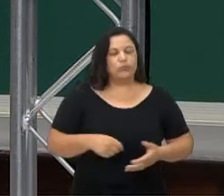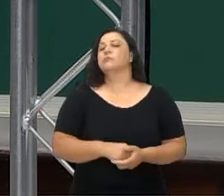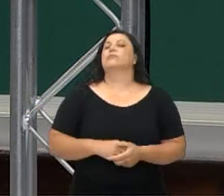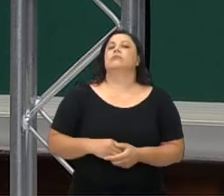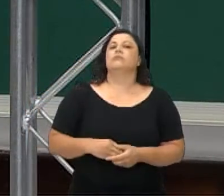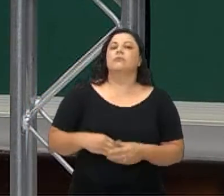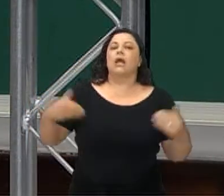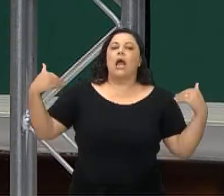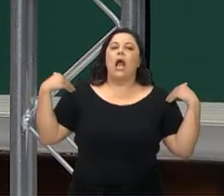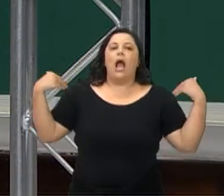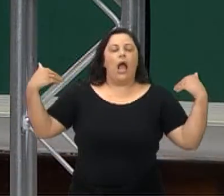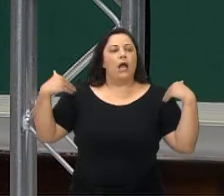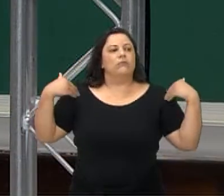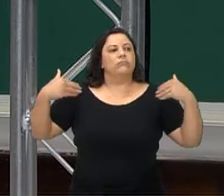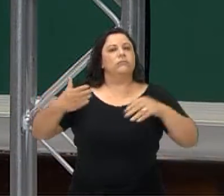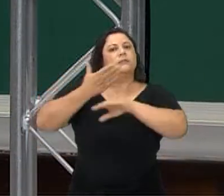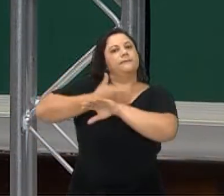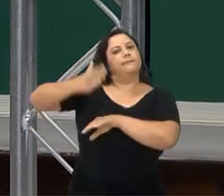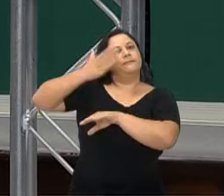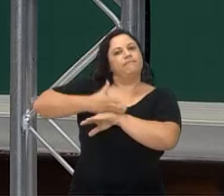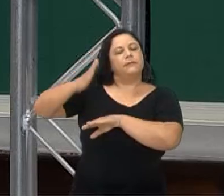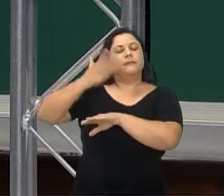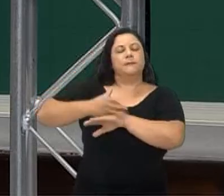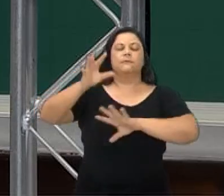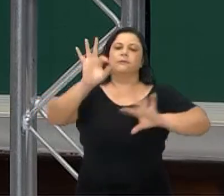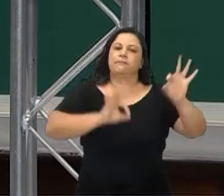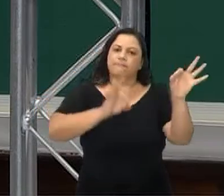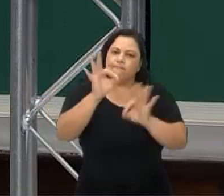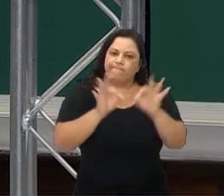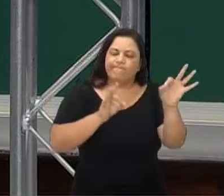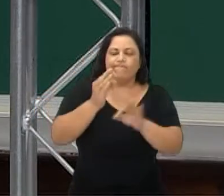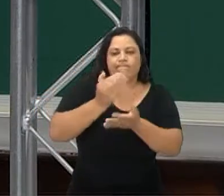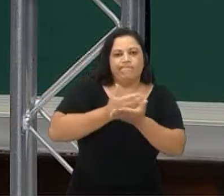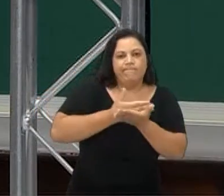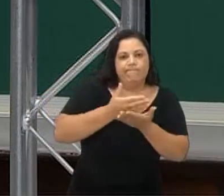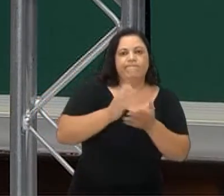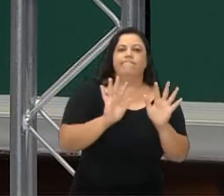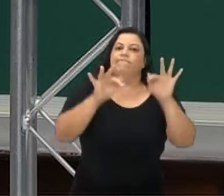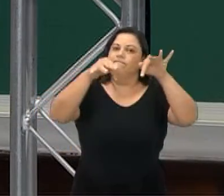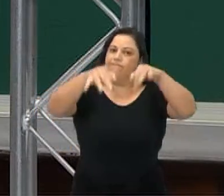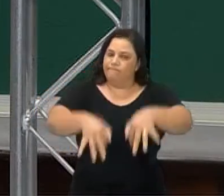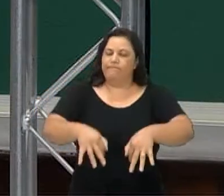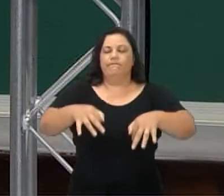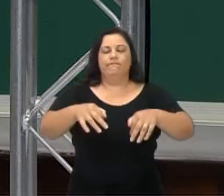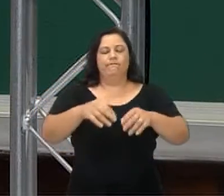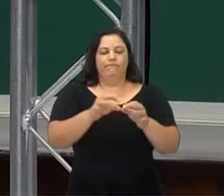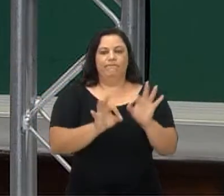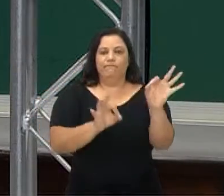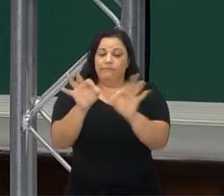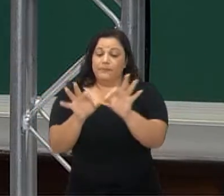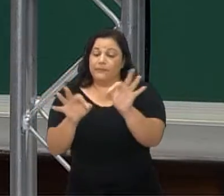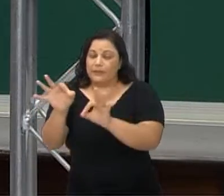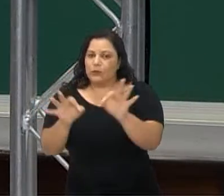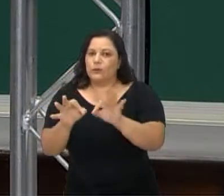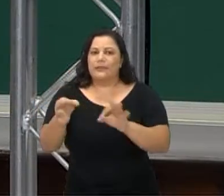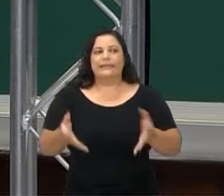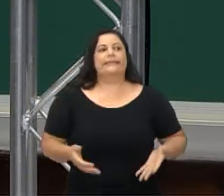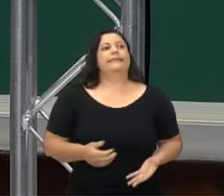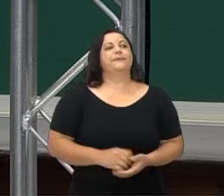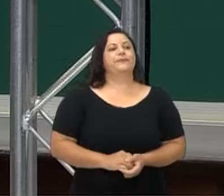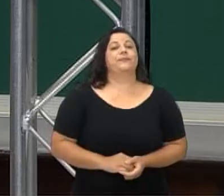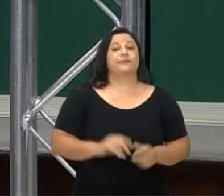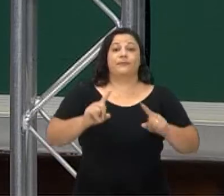exercício físico se refere àquele exercício que é programado, que tem um começo, meio e fim, que tem uma sistematização, que tem uma organização.